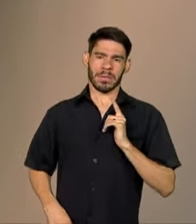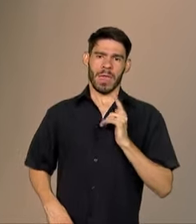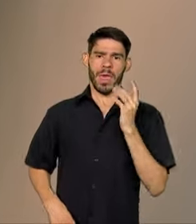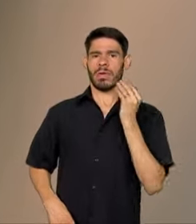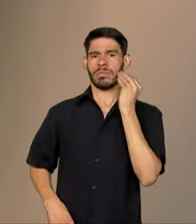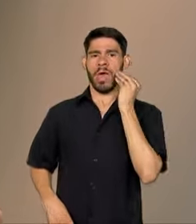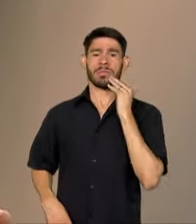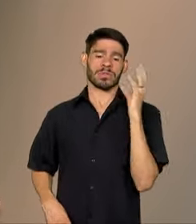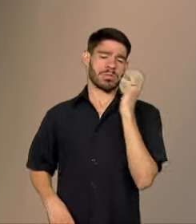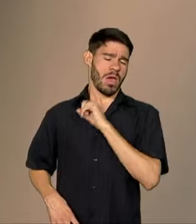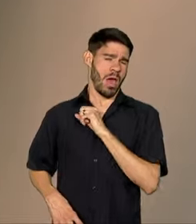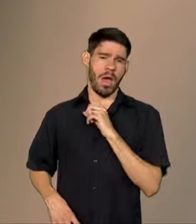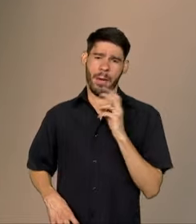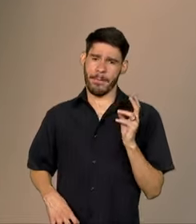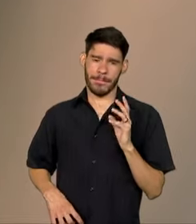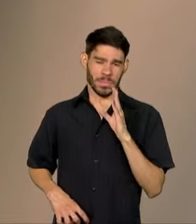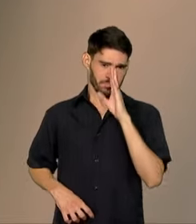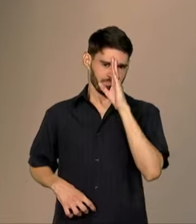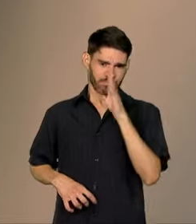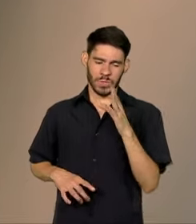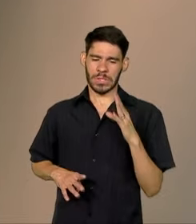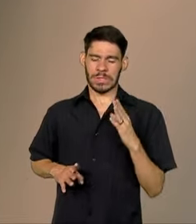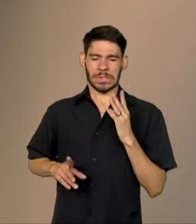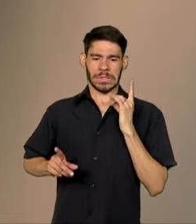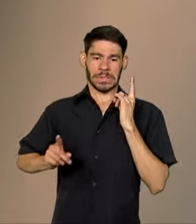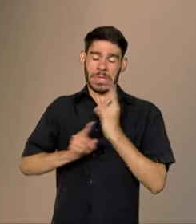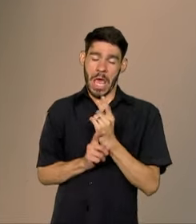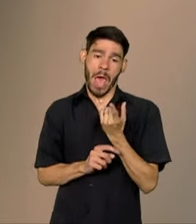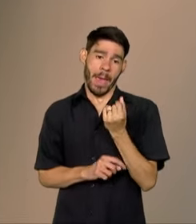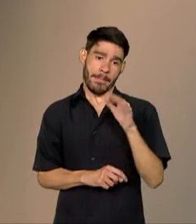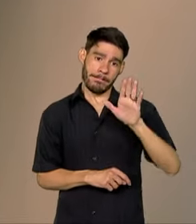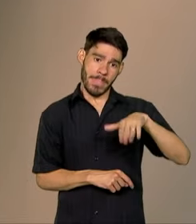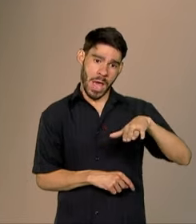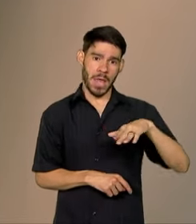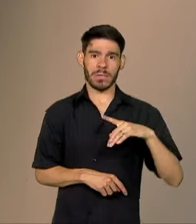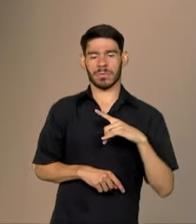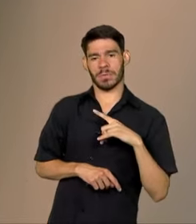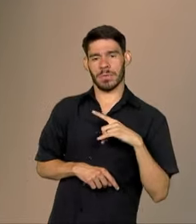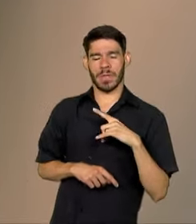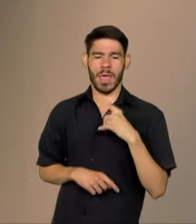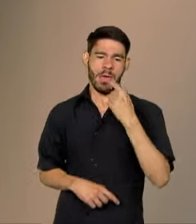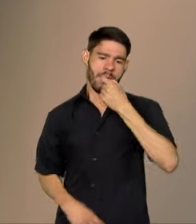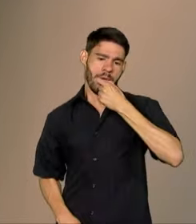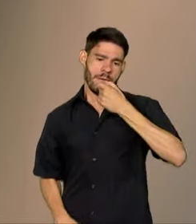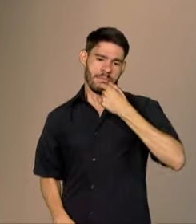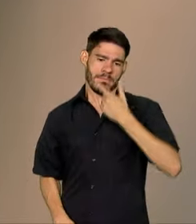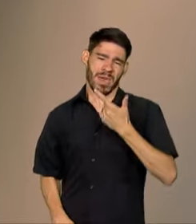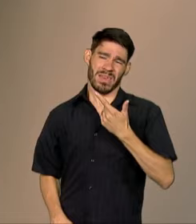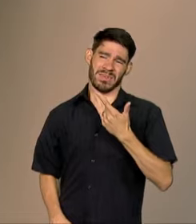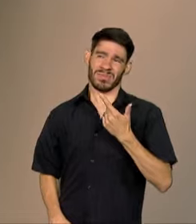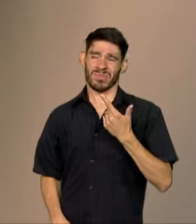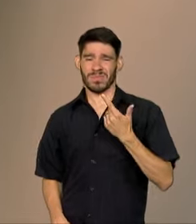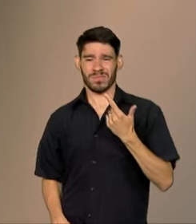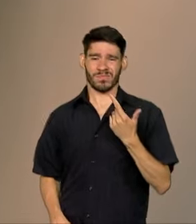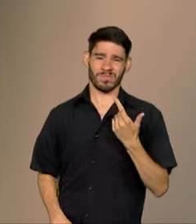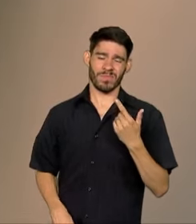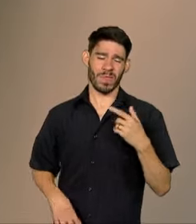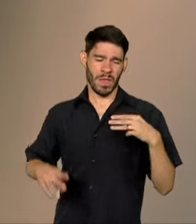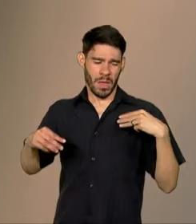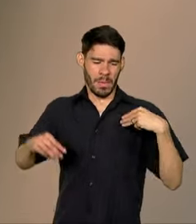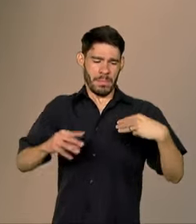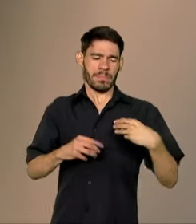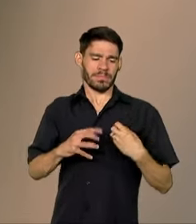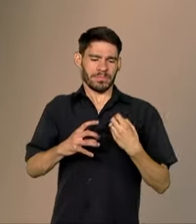um teste rápido, que você faz imediatamente e é barato. Nós temos medicamentos, para você ter uma ideia, o Ministério